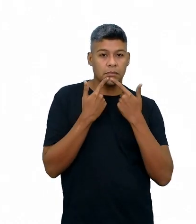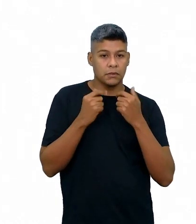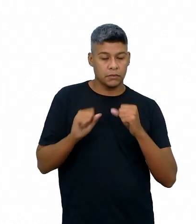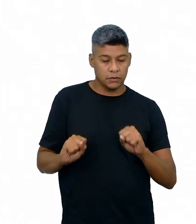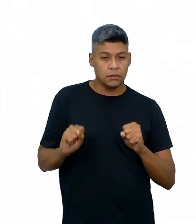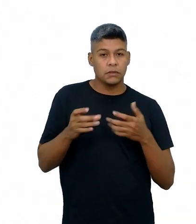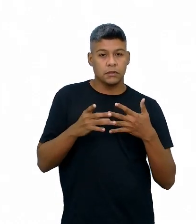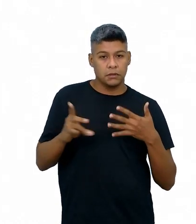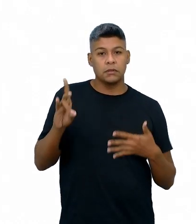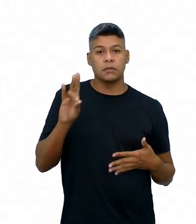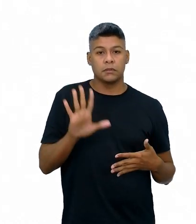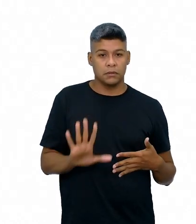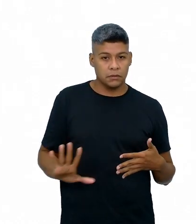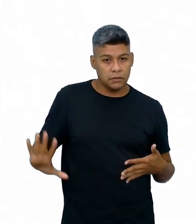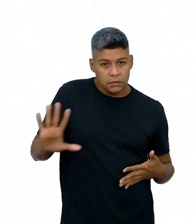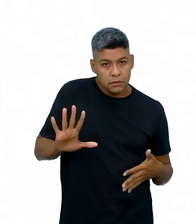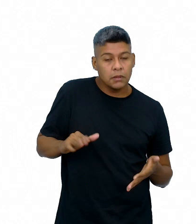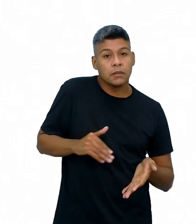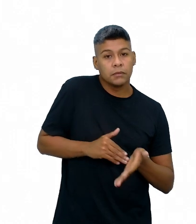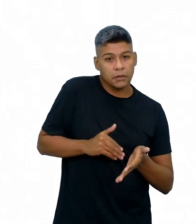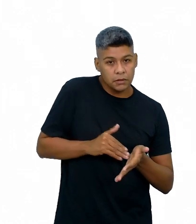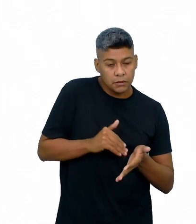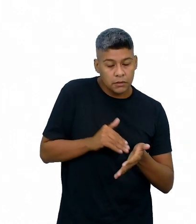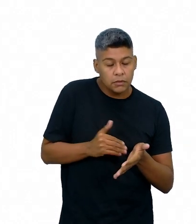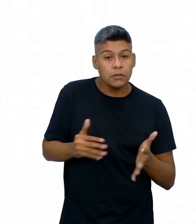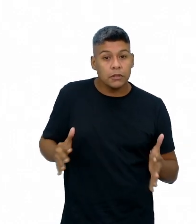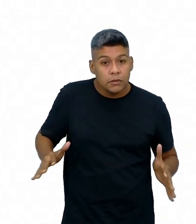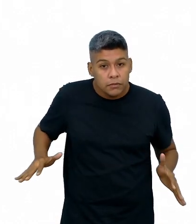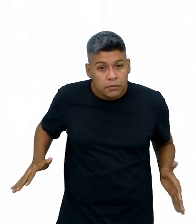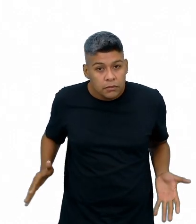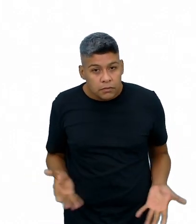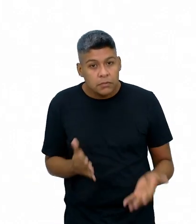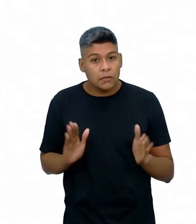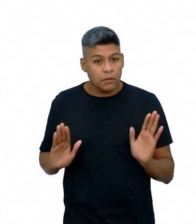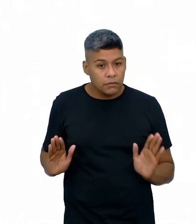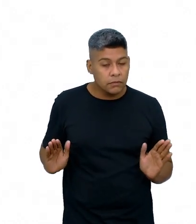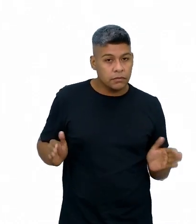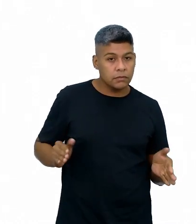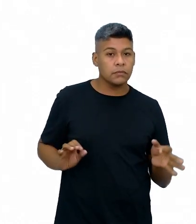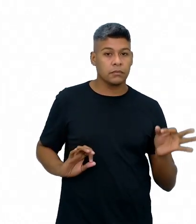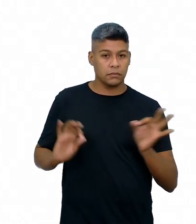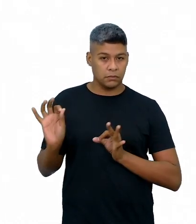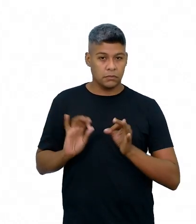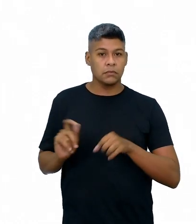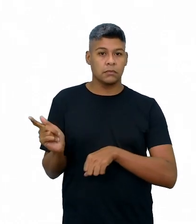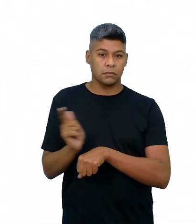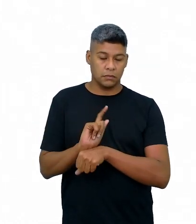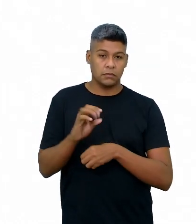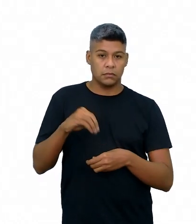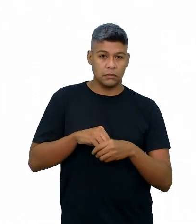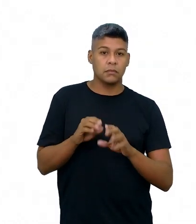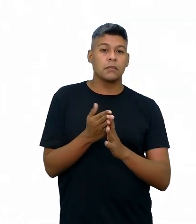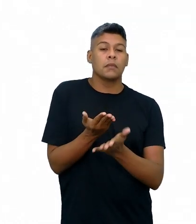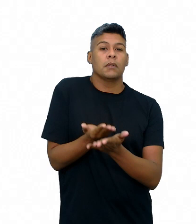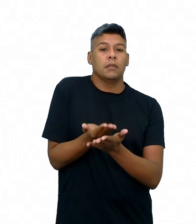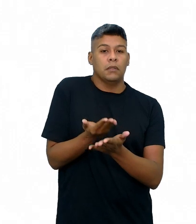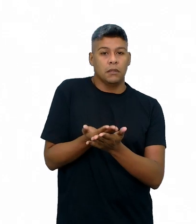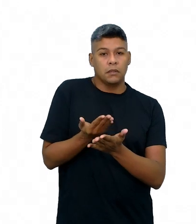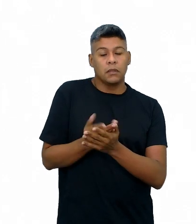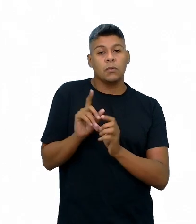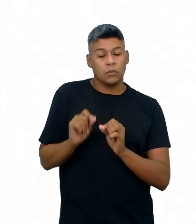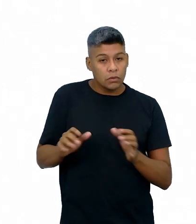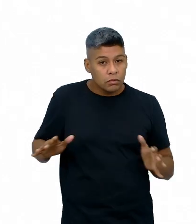semiótica. E sugerir uma metodologia ativa, com foco na organização da gestão de sala de aula, para